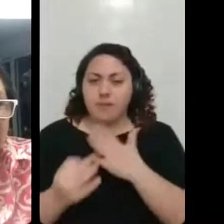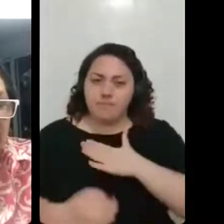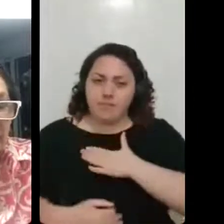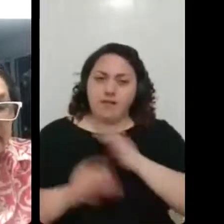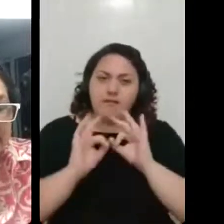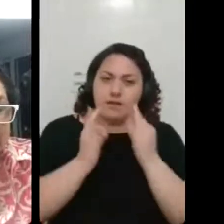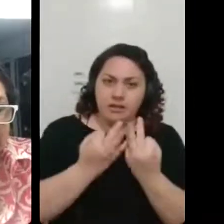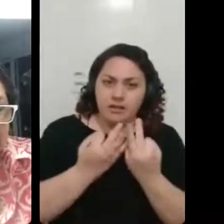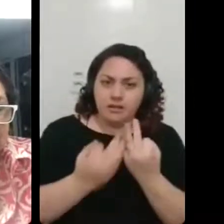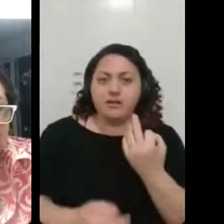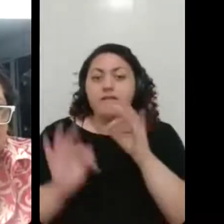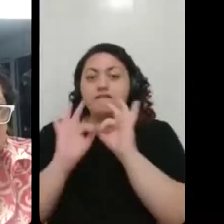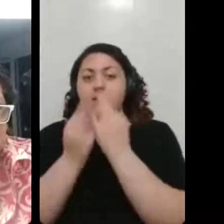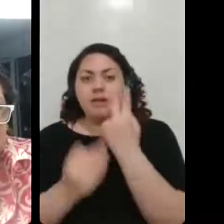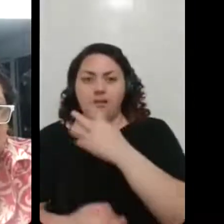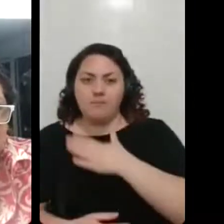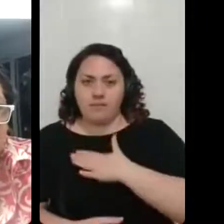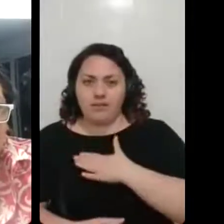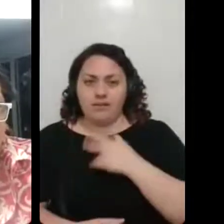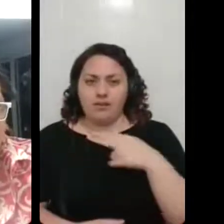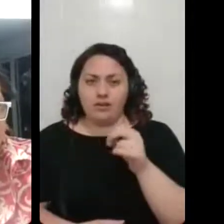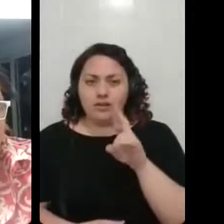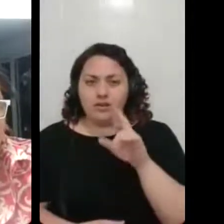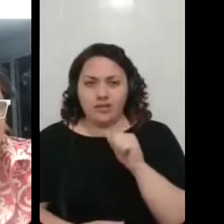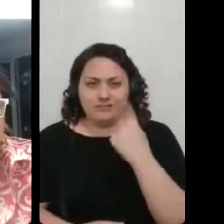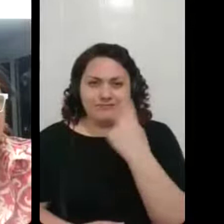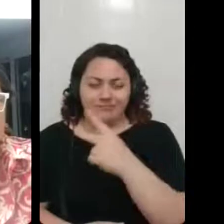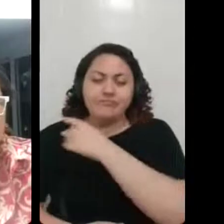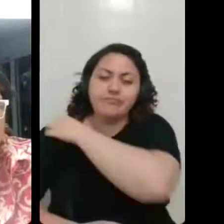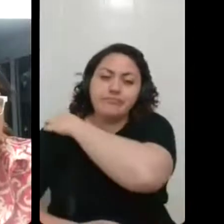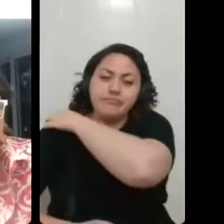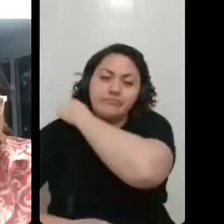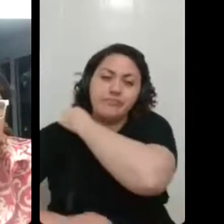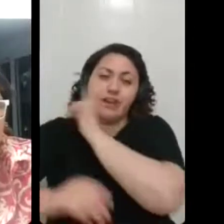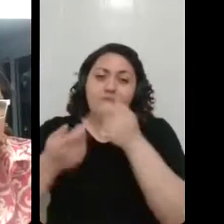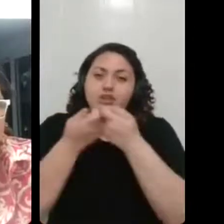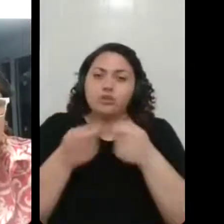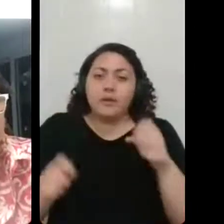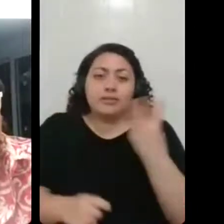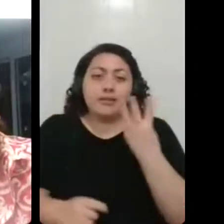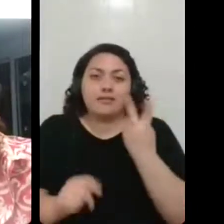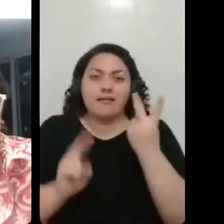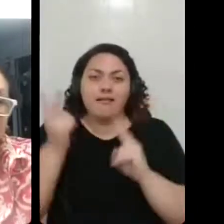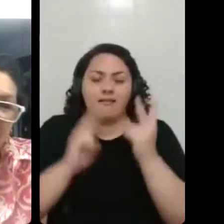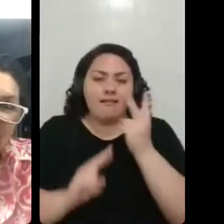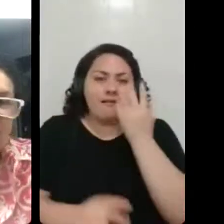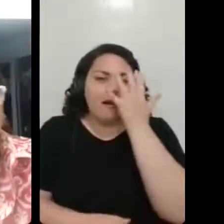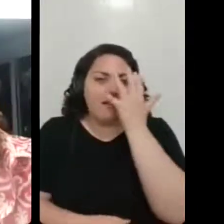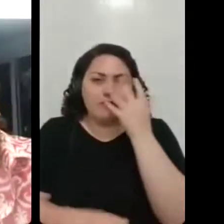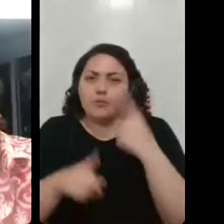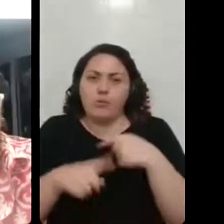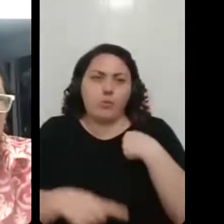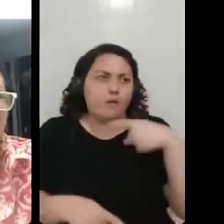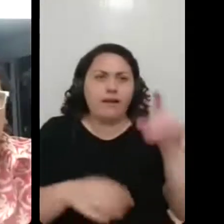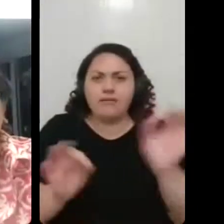a família da minha nora. Fizemos um churrasco na quarta-feira, na terça-feira do carnaval. Já que não íamos a lugar nenhum,